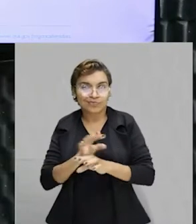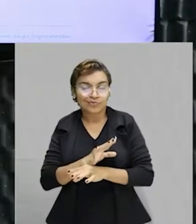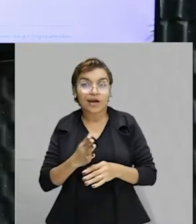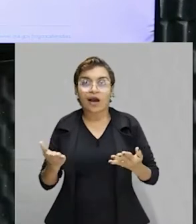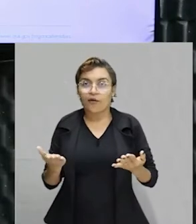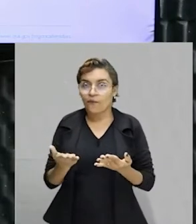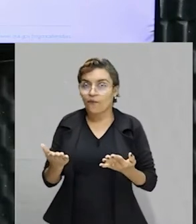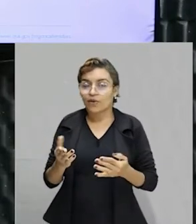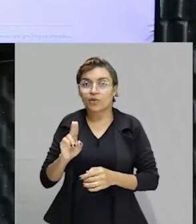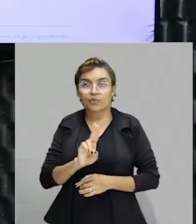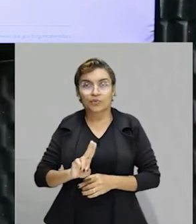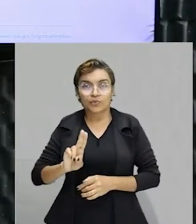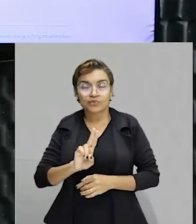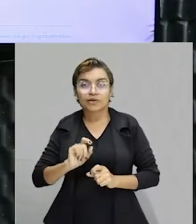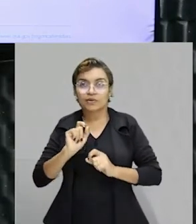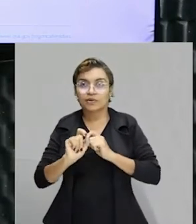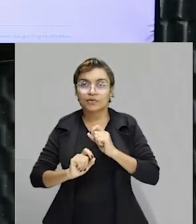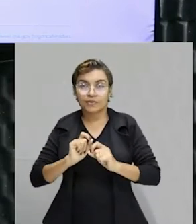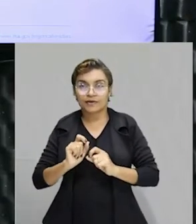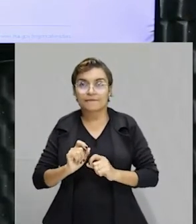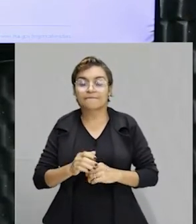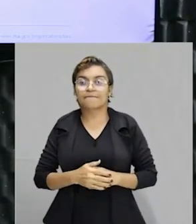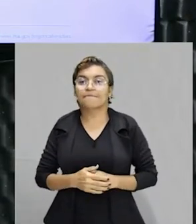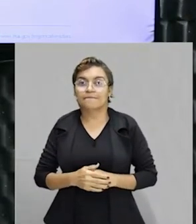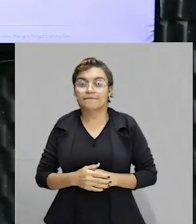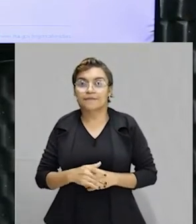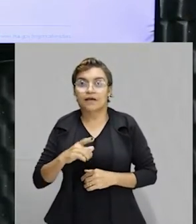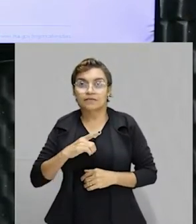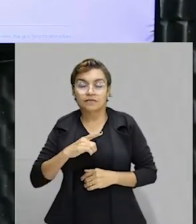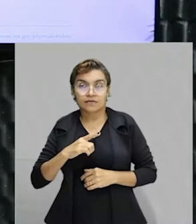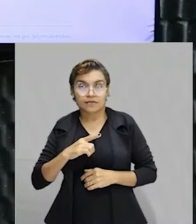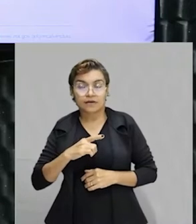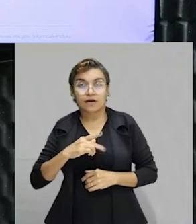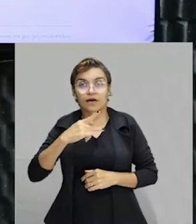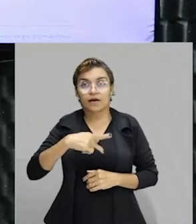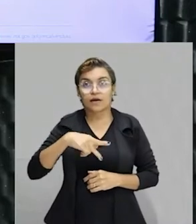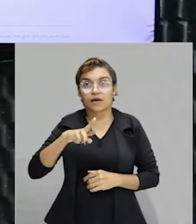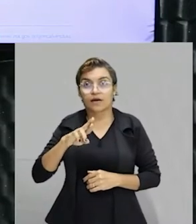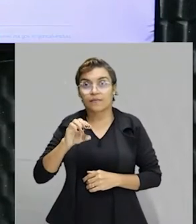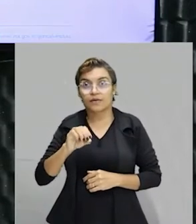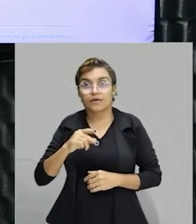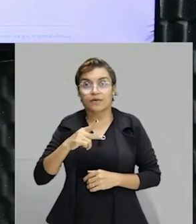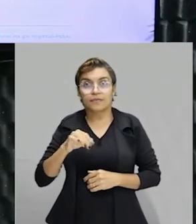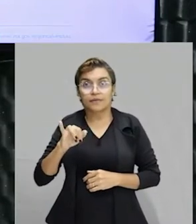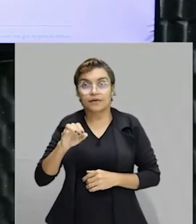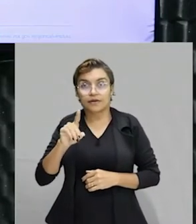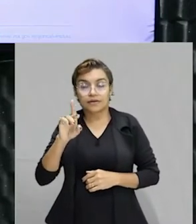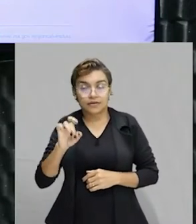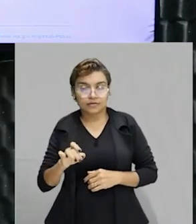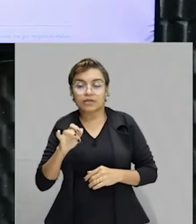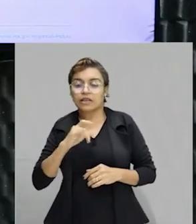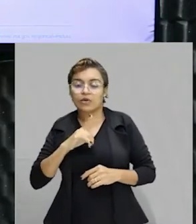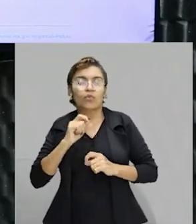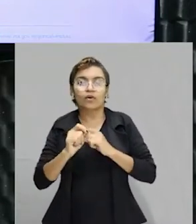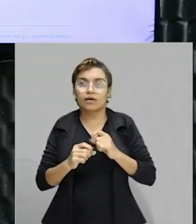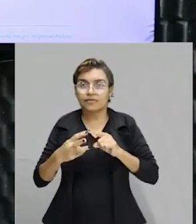vai aplicar a propriedade da proporção. Lembra? Nós estudamos, até te lembrei que tem três formas,